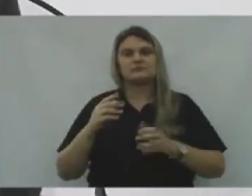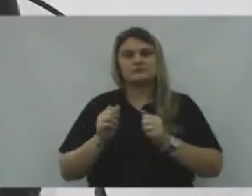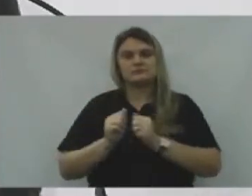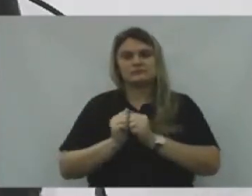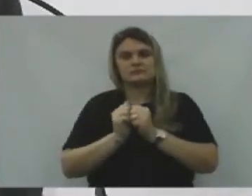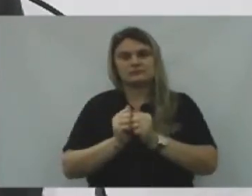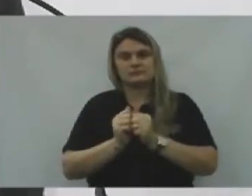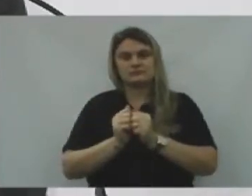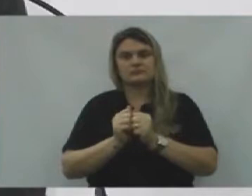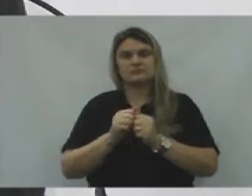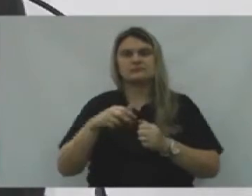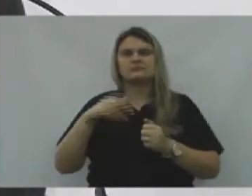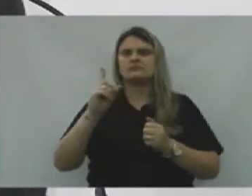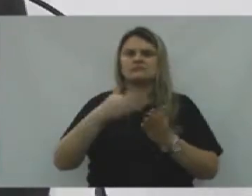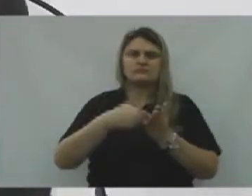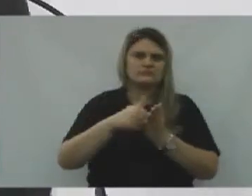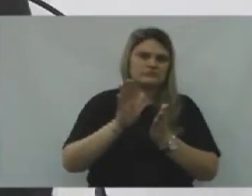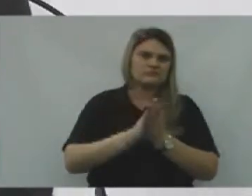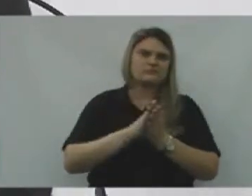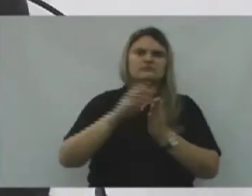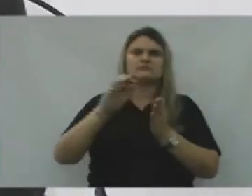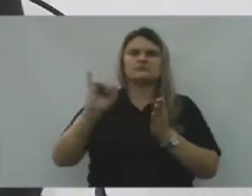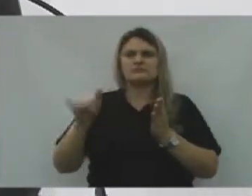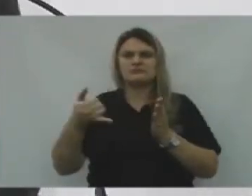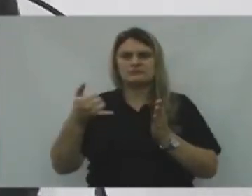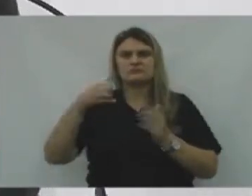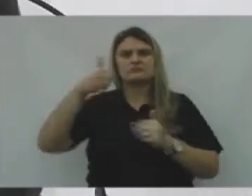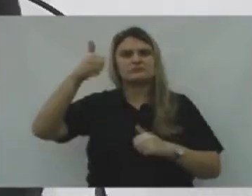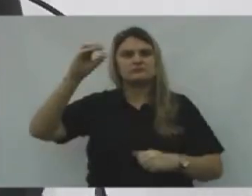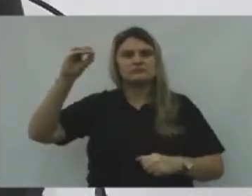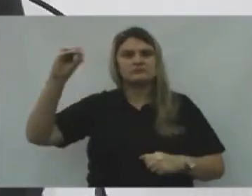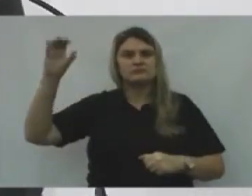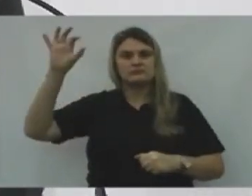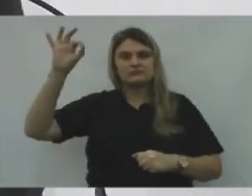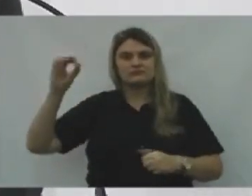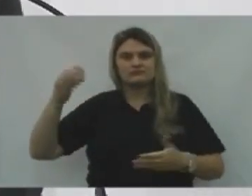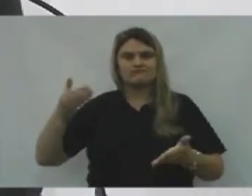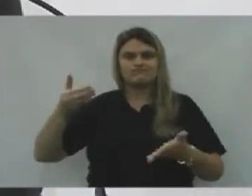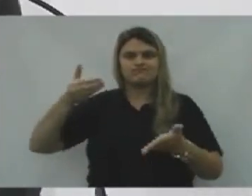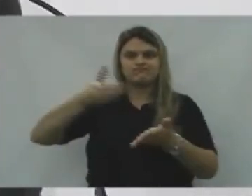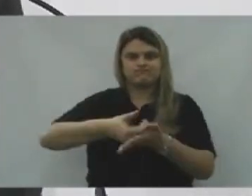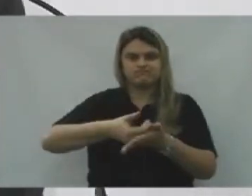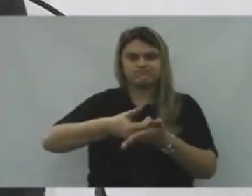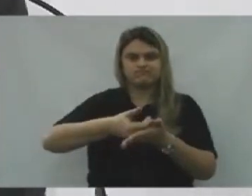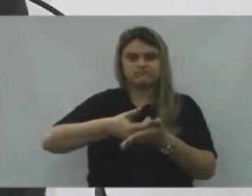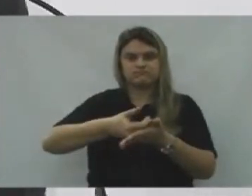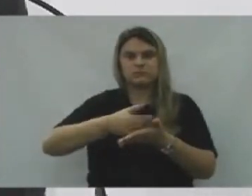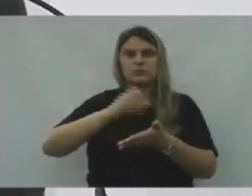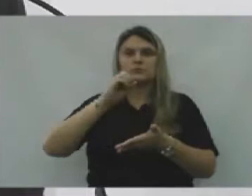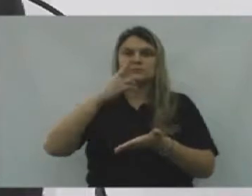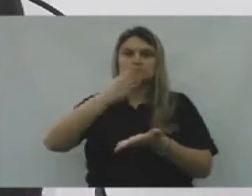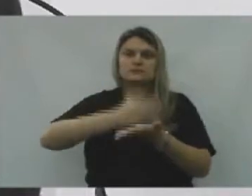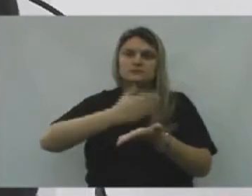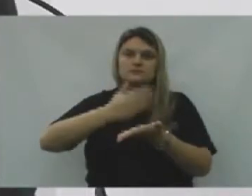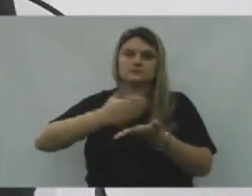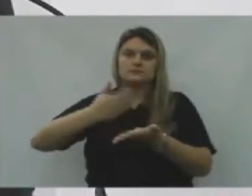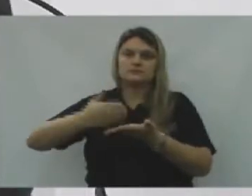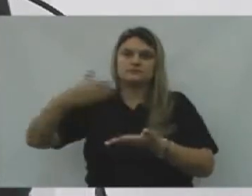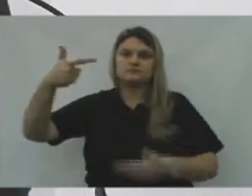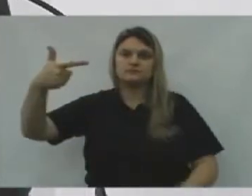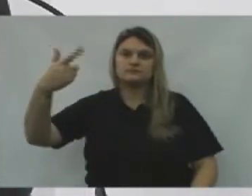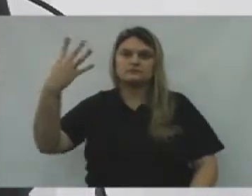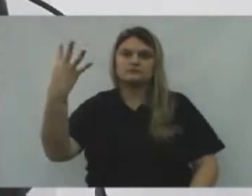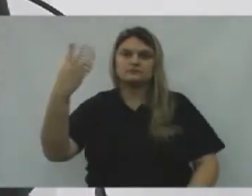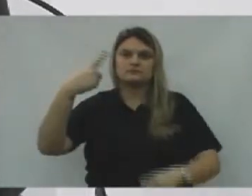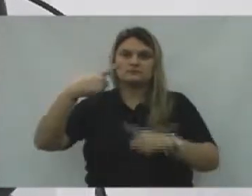vai dar isenção de multa, Juro de 100% para pagamento à vista, Iremos fazer um parcelamento de até 24